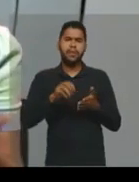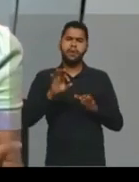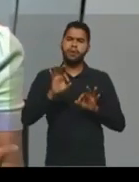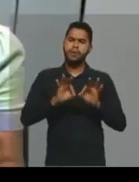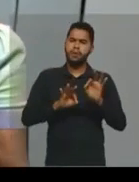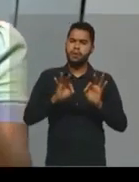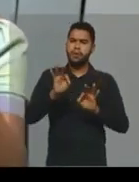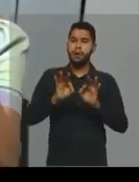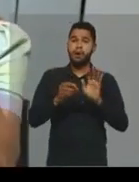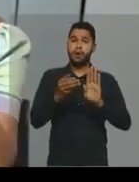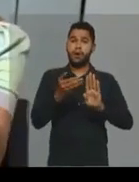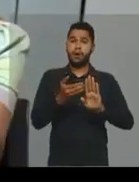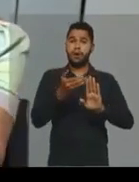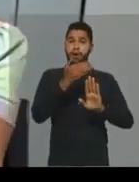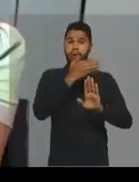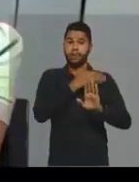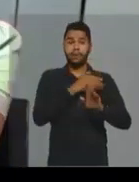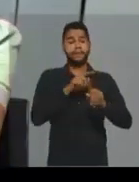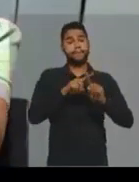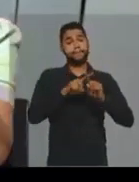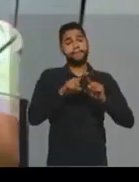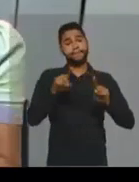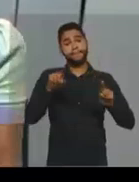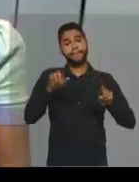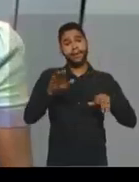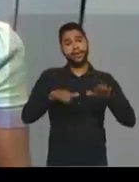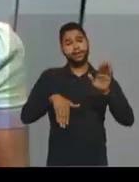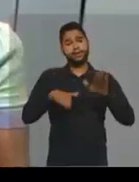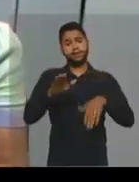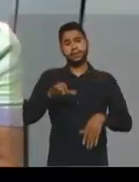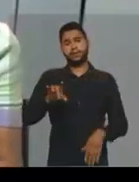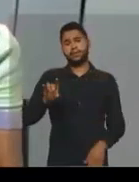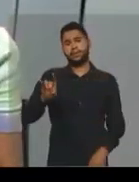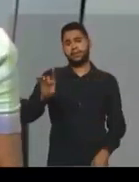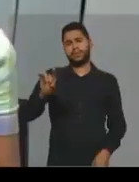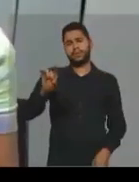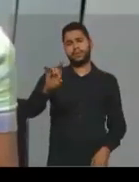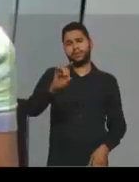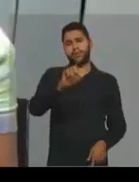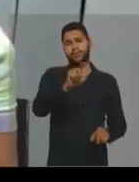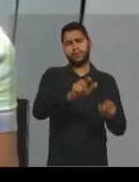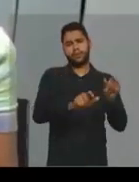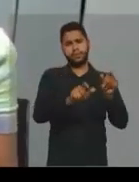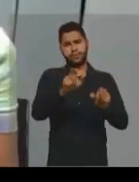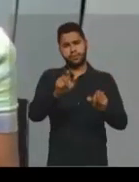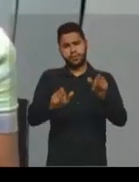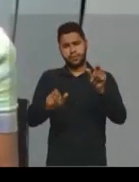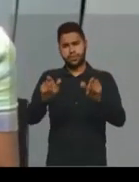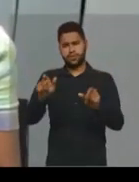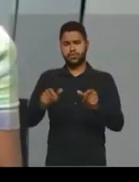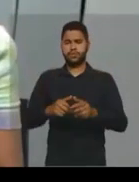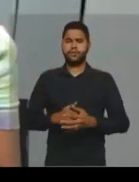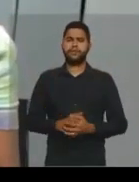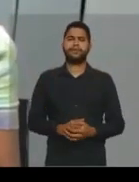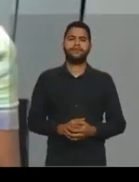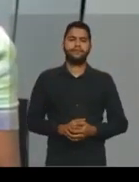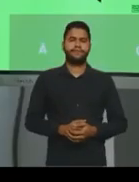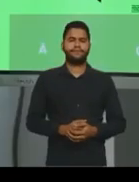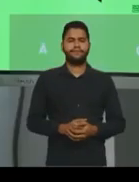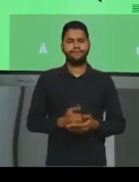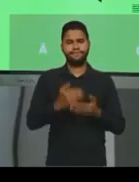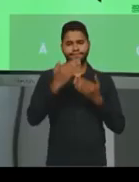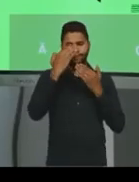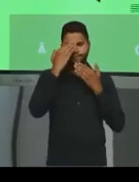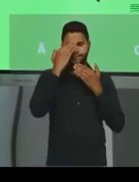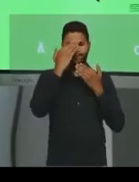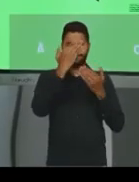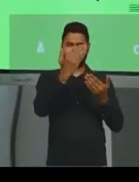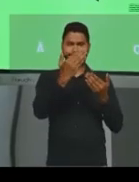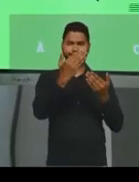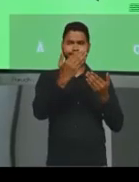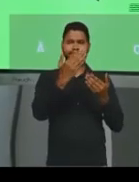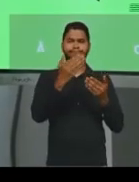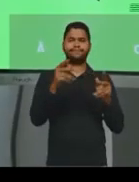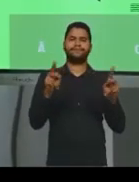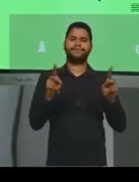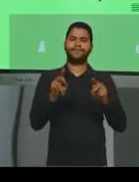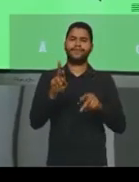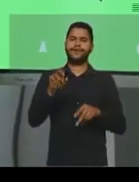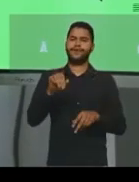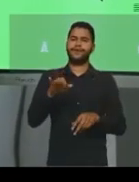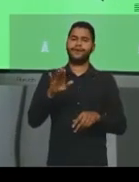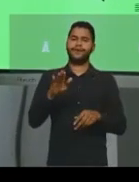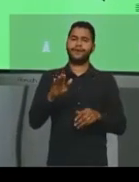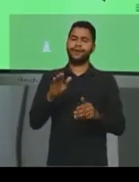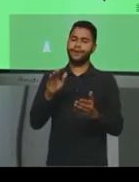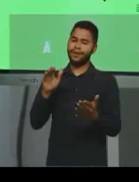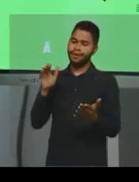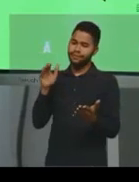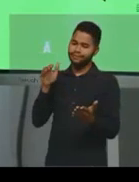rascunho antes. Mas depende de cada pessoa, de cada estudante. Obrigada, professora Rose. Estamos